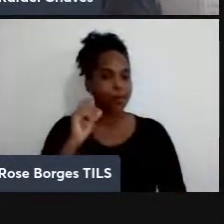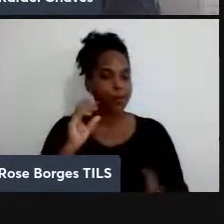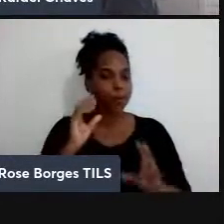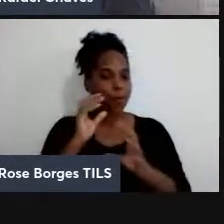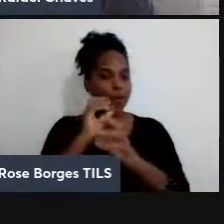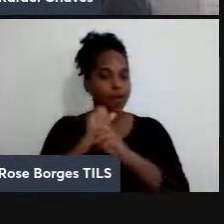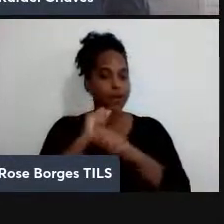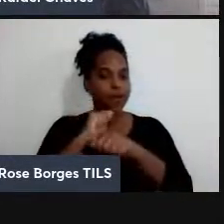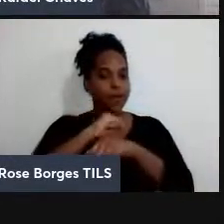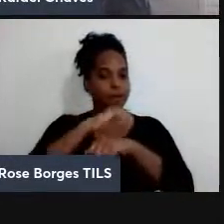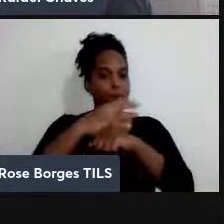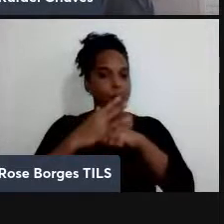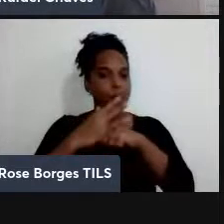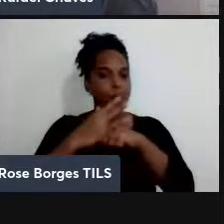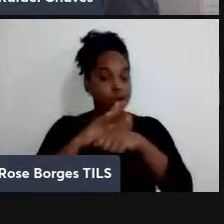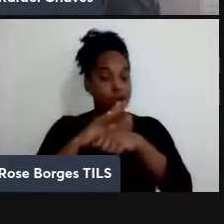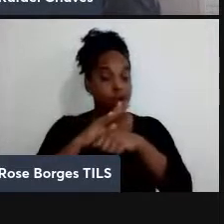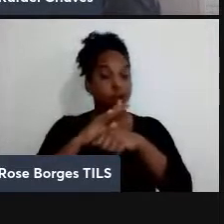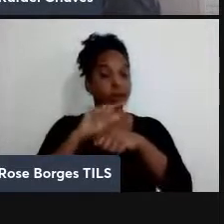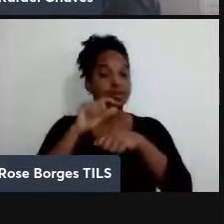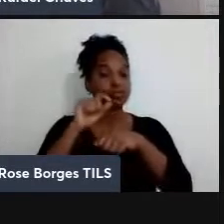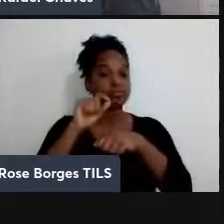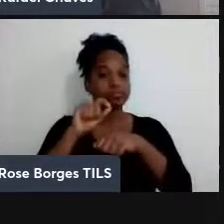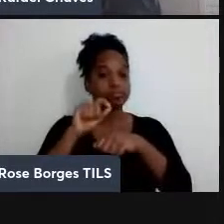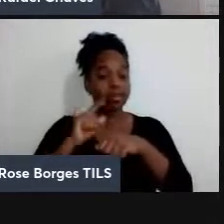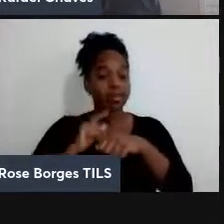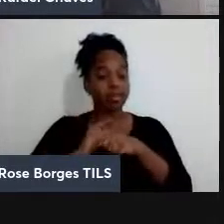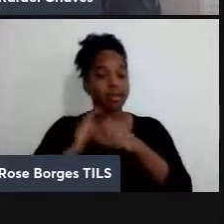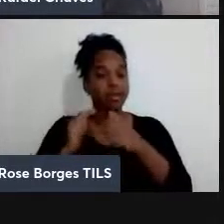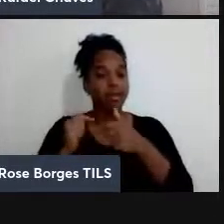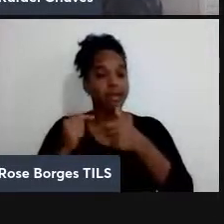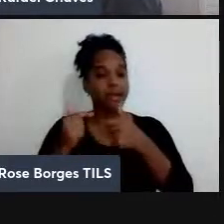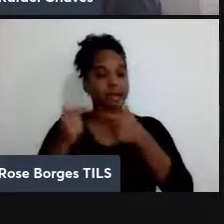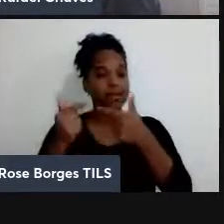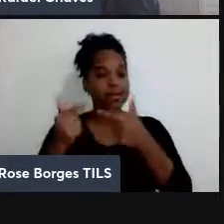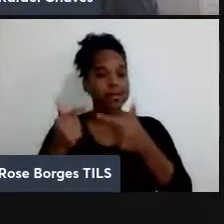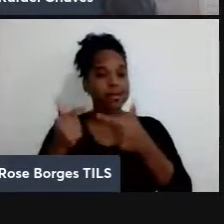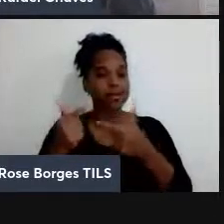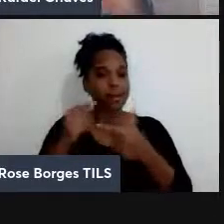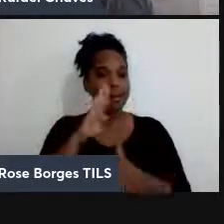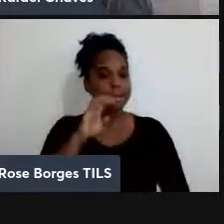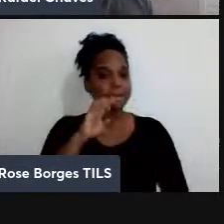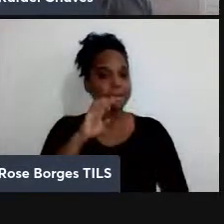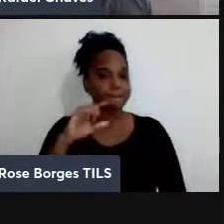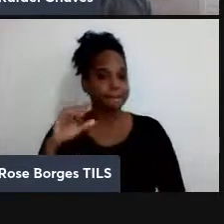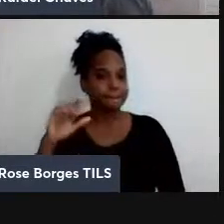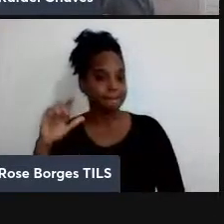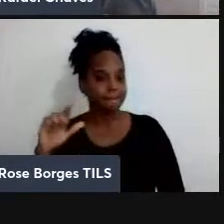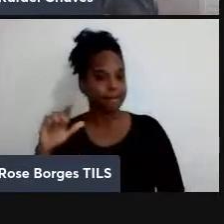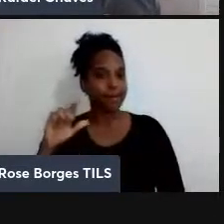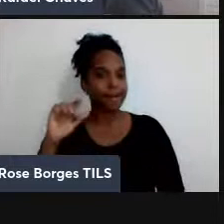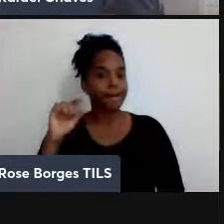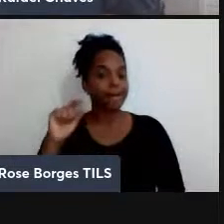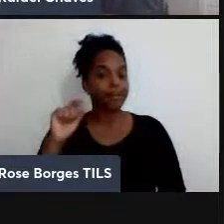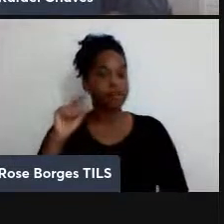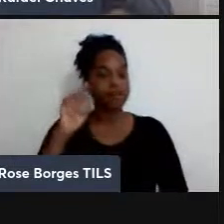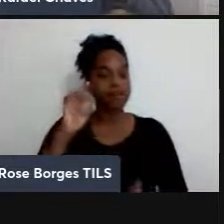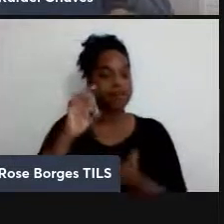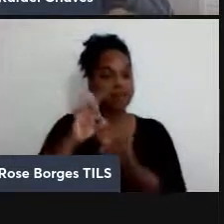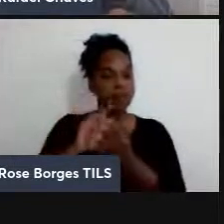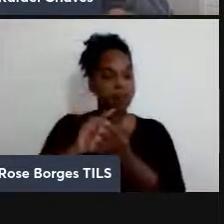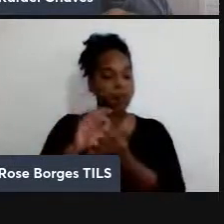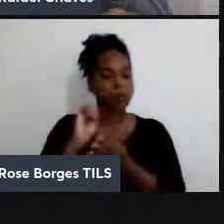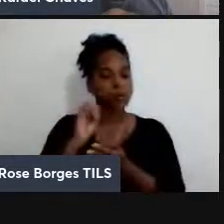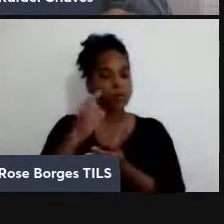violação de uma desigualdade de Bell, é um fenômeno real. Ou seja, se a gente acredita no que sai dos nossos experimentos,